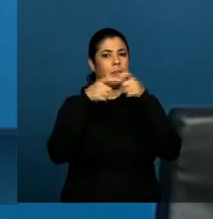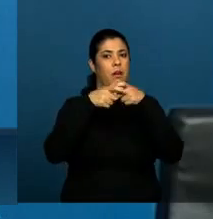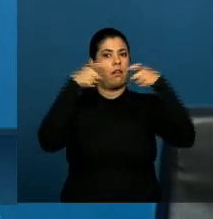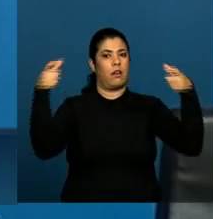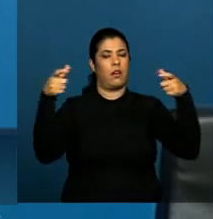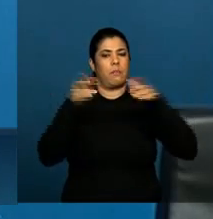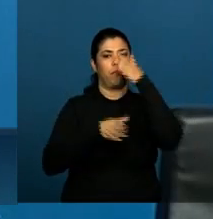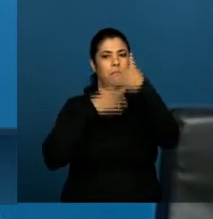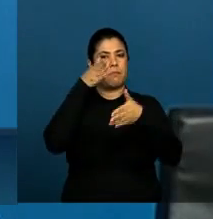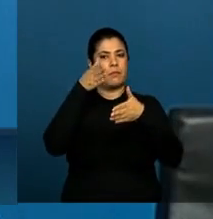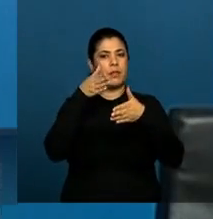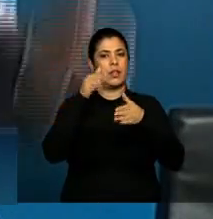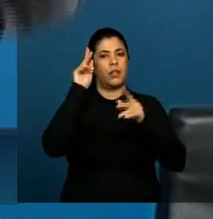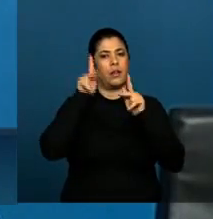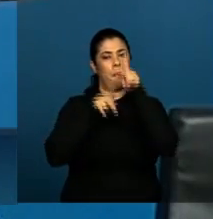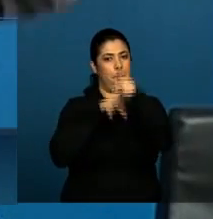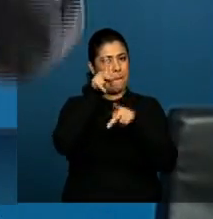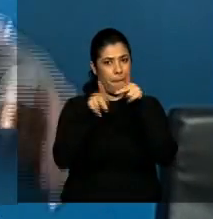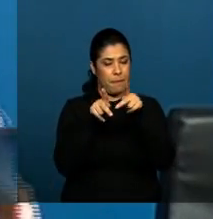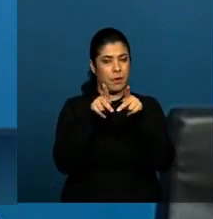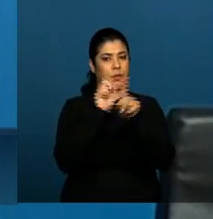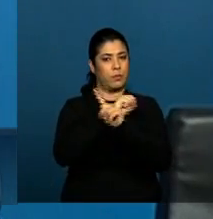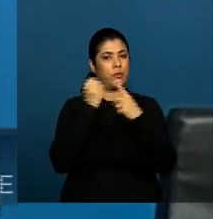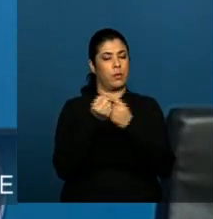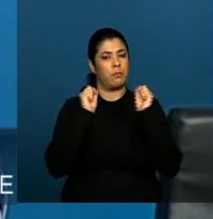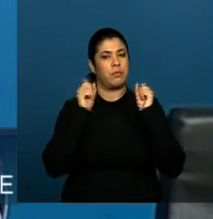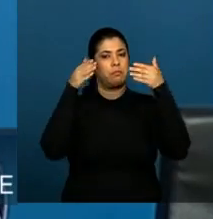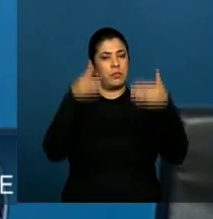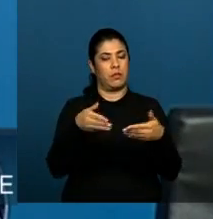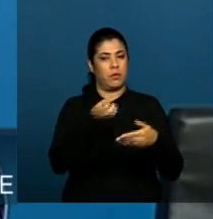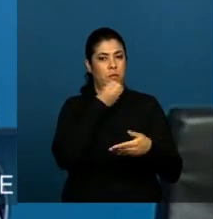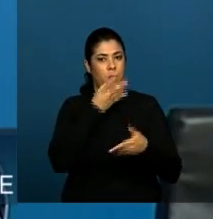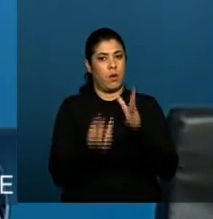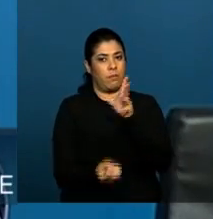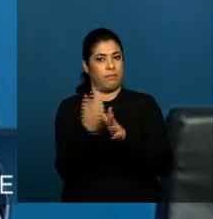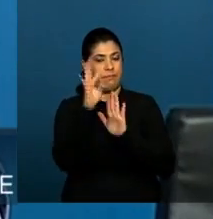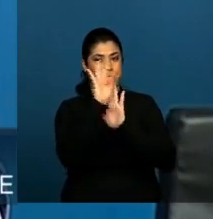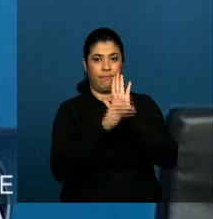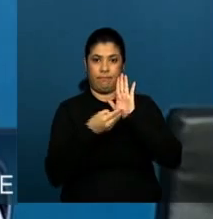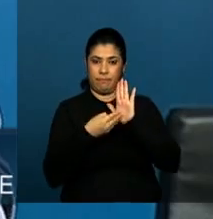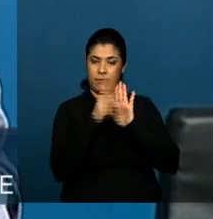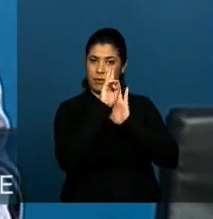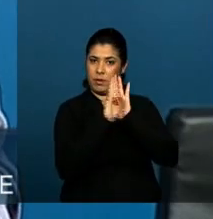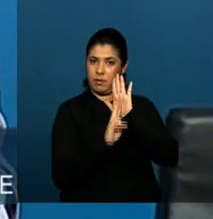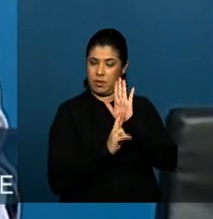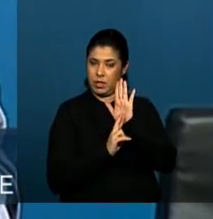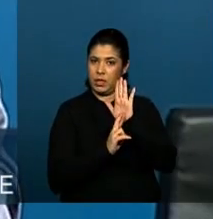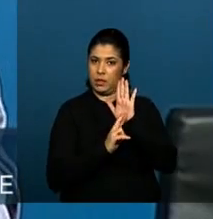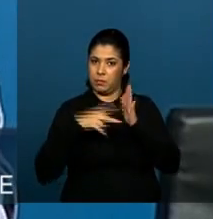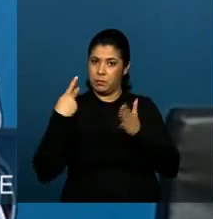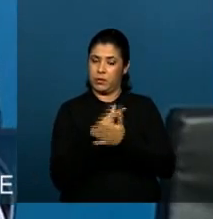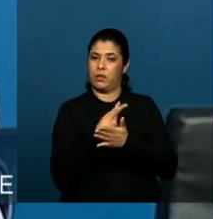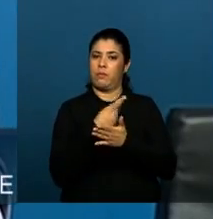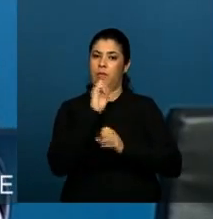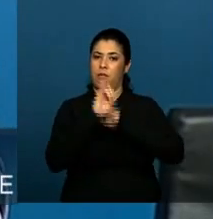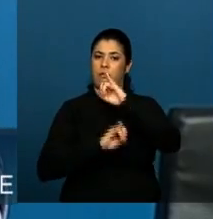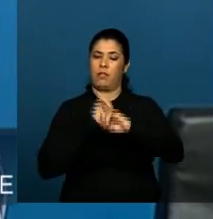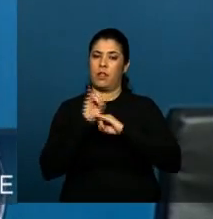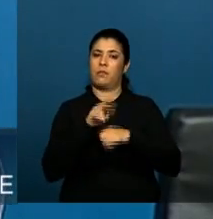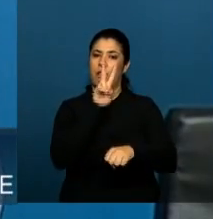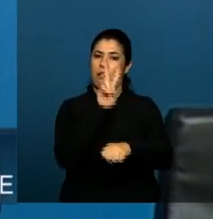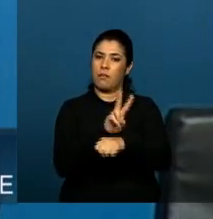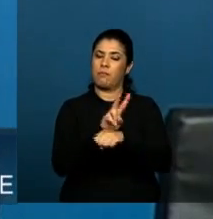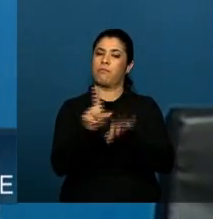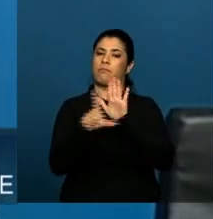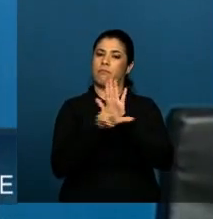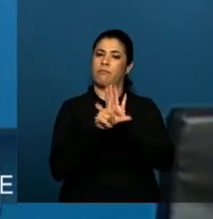participação de toda a sociedade. que venha um bom texto neste decreto que regulamentará o marco civil, que venha um bom texto dessa lei que protegerá